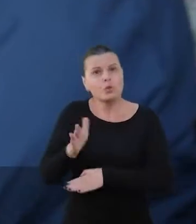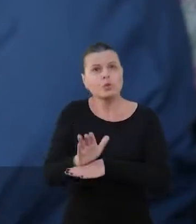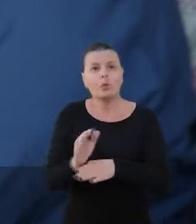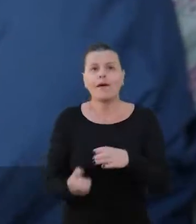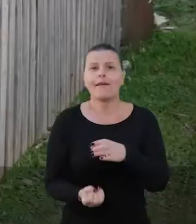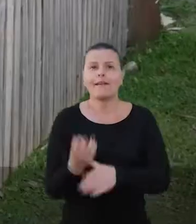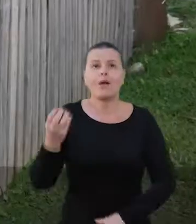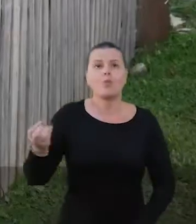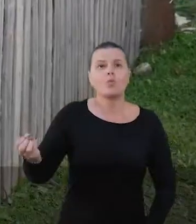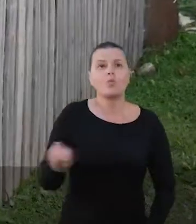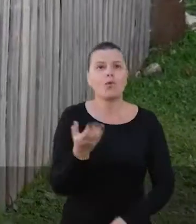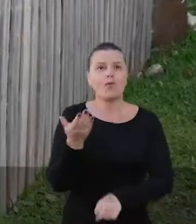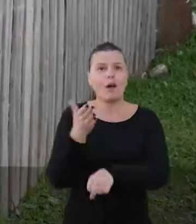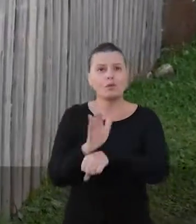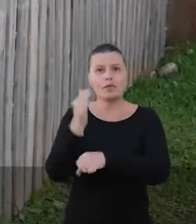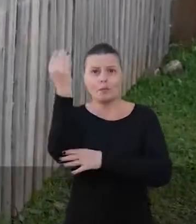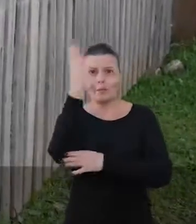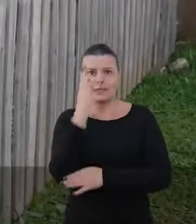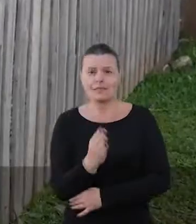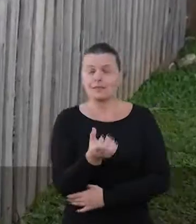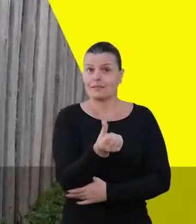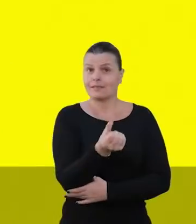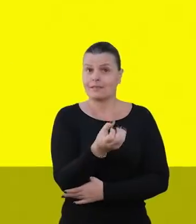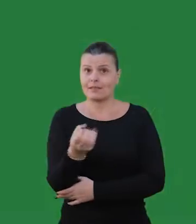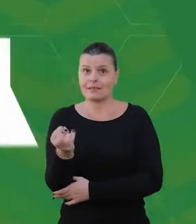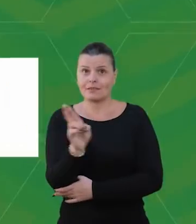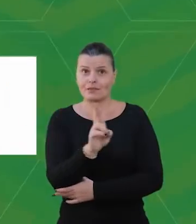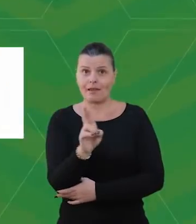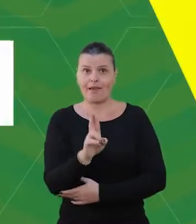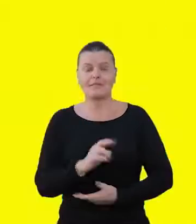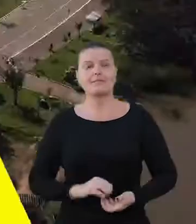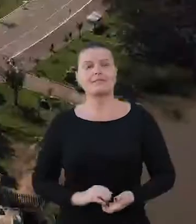a implementar o novo Auxílio Brasil de 600 reais.